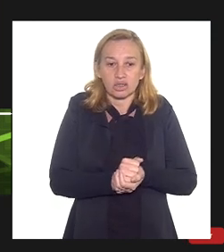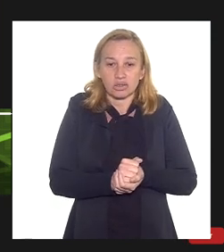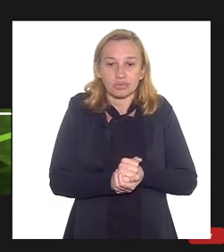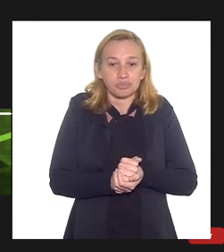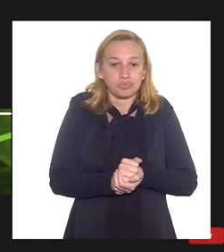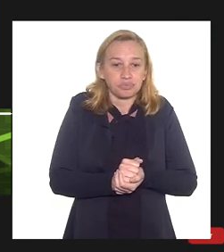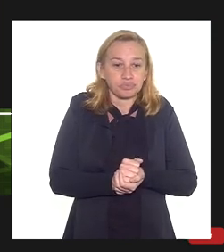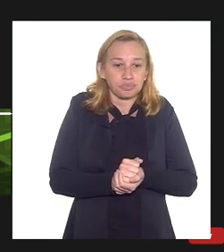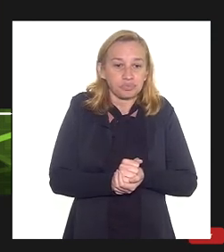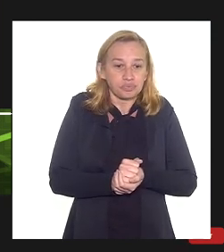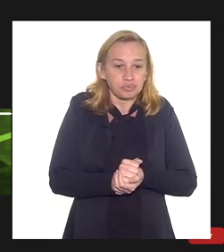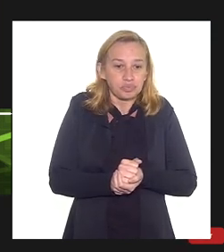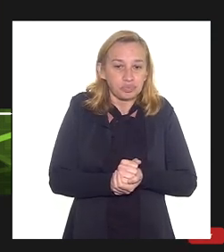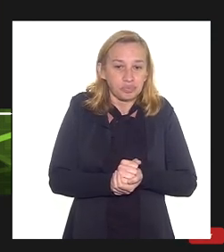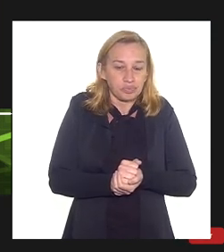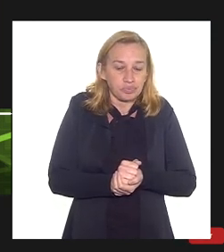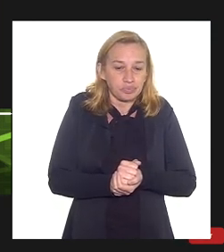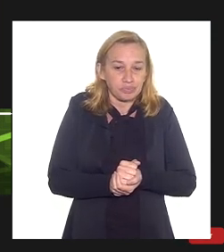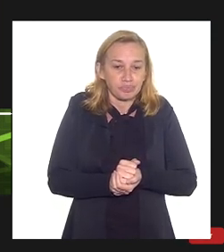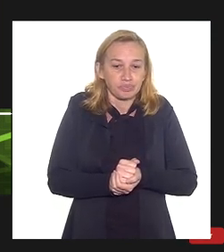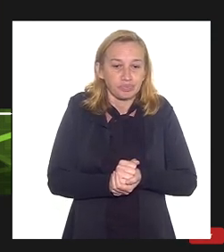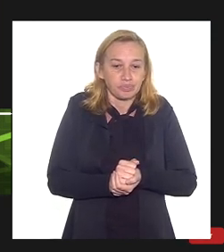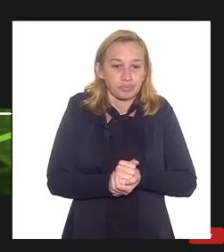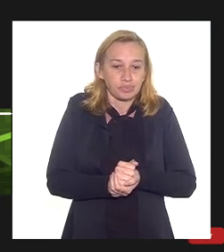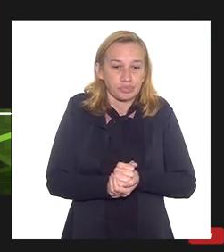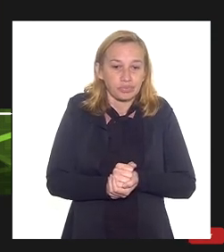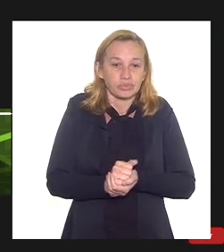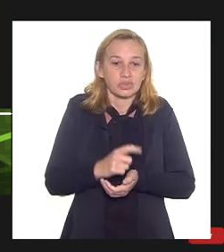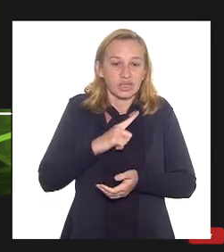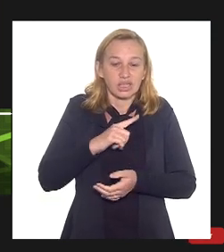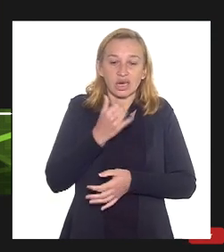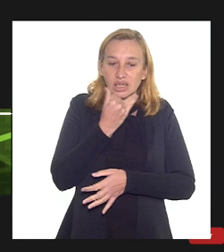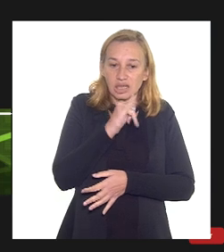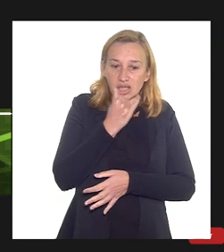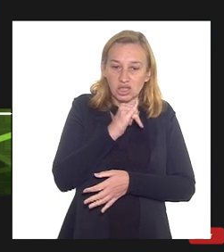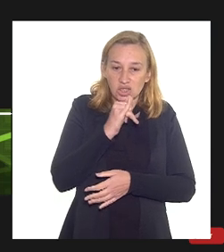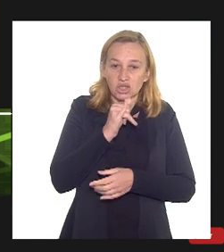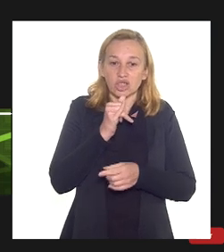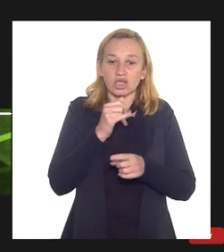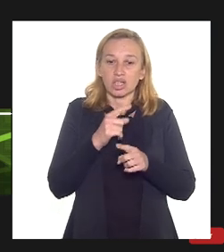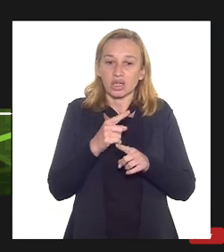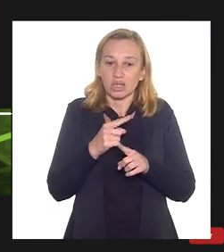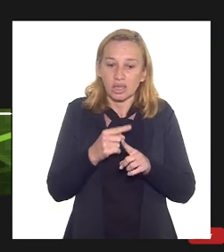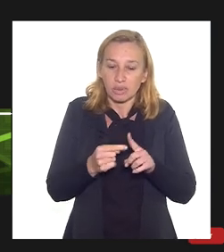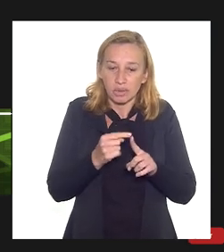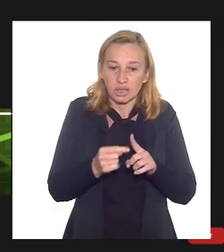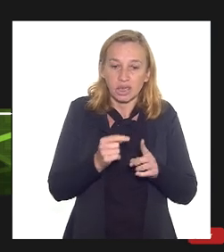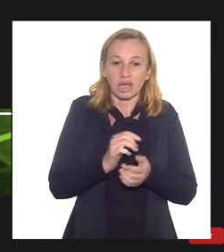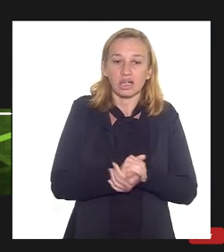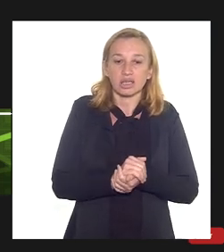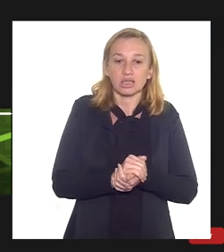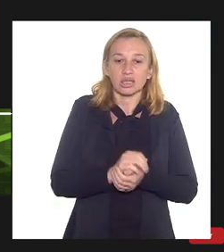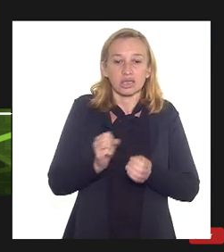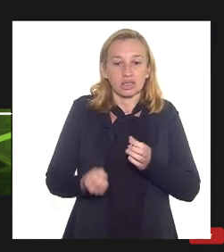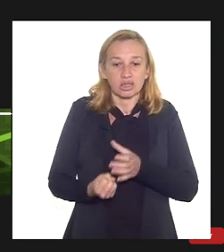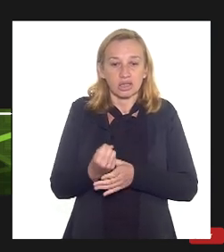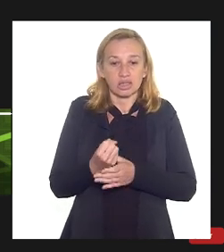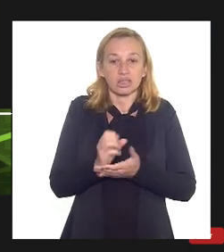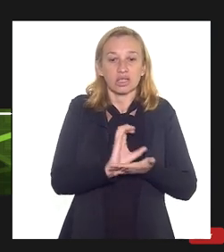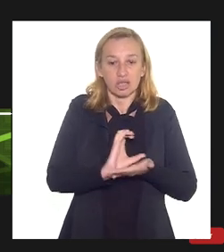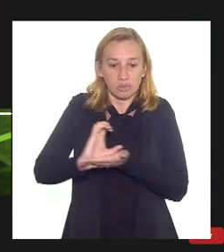ou usado para gerar energia e metade sim estaria disponível para uma eventual exportação tá